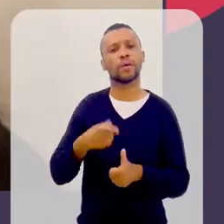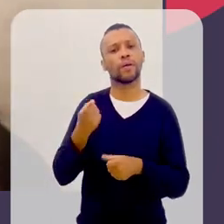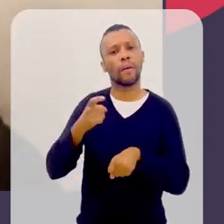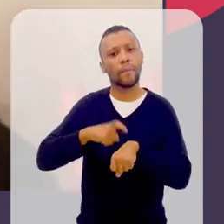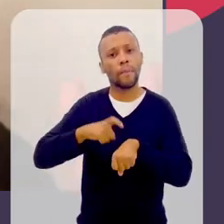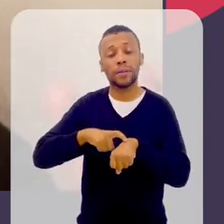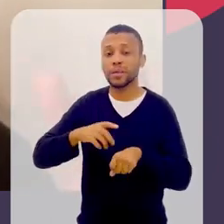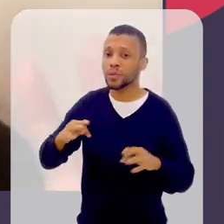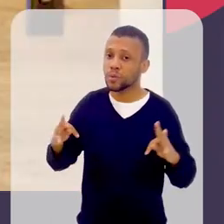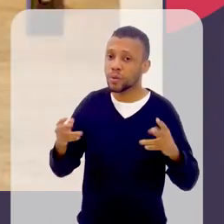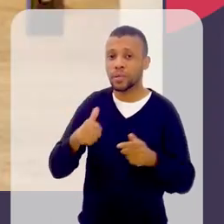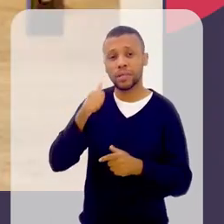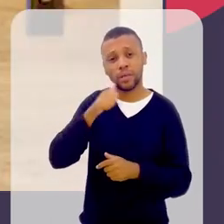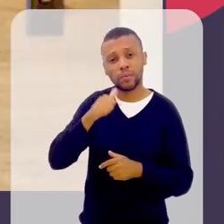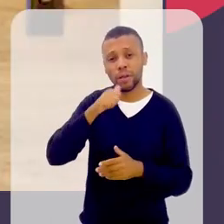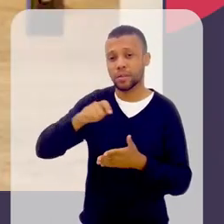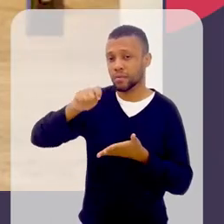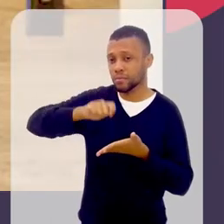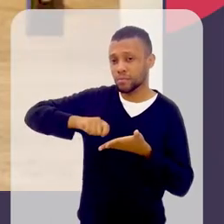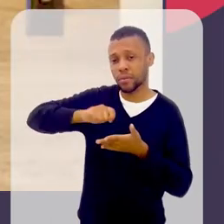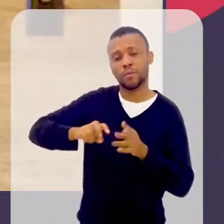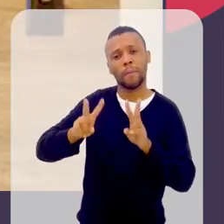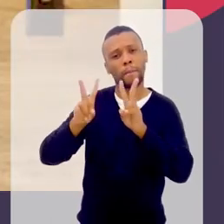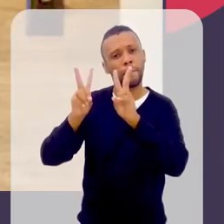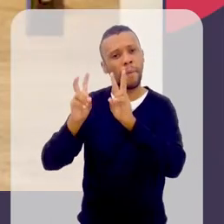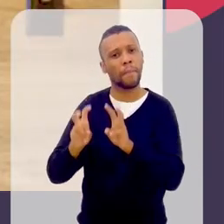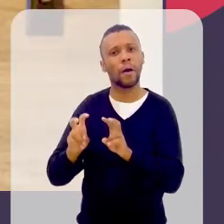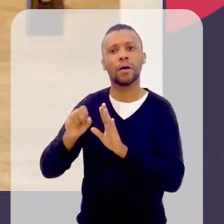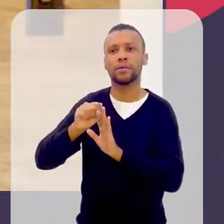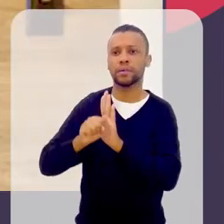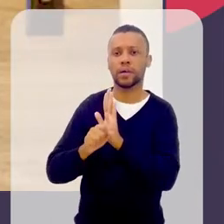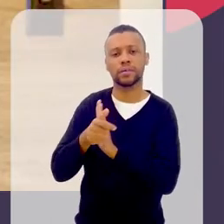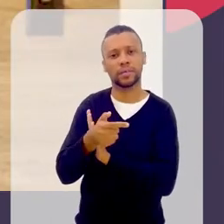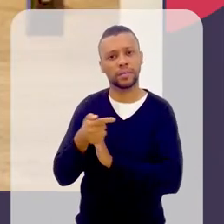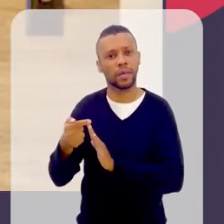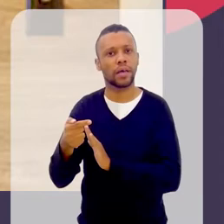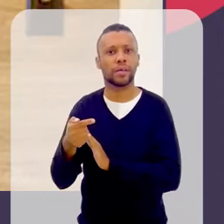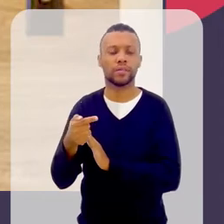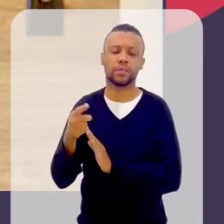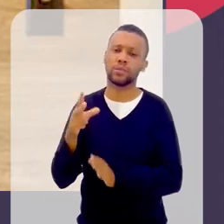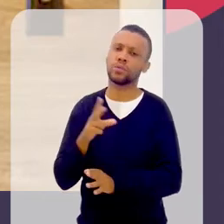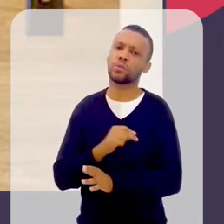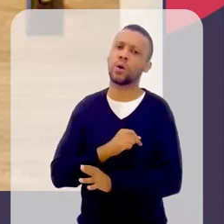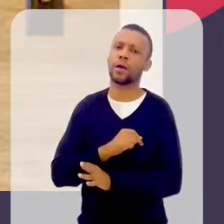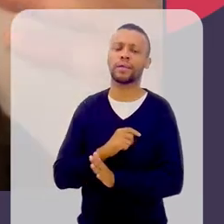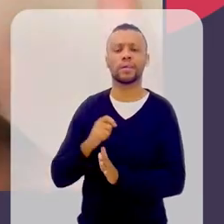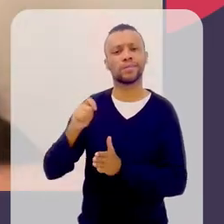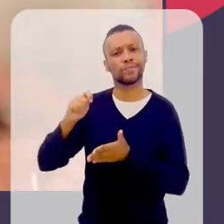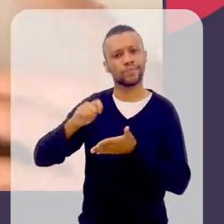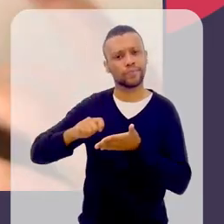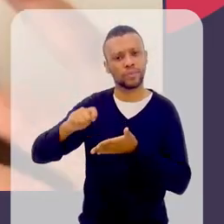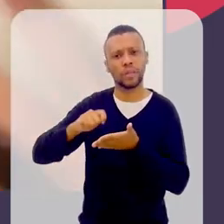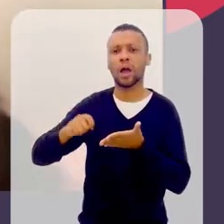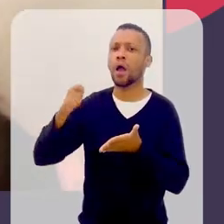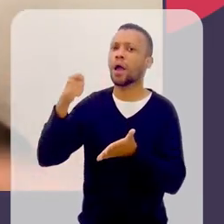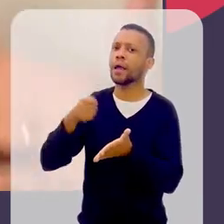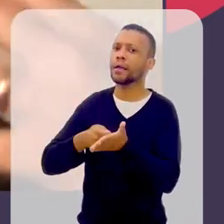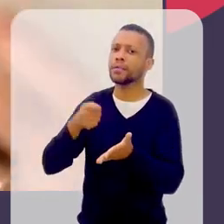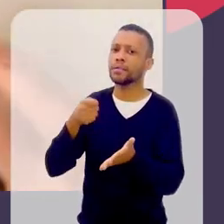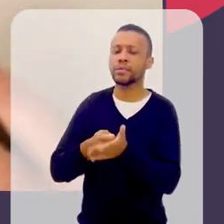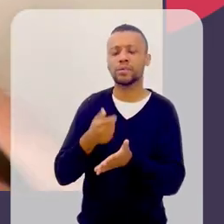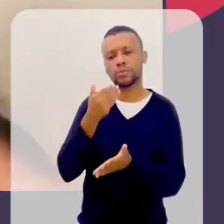todas as mulheres estão escrevendo sobre isso, lá no século XVII, na Europa, elas estão escrevendo, exigindo,